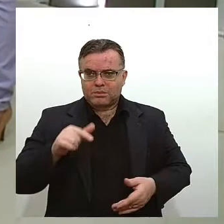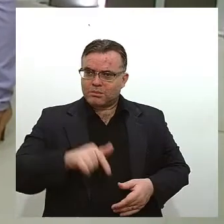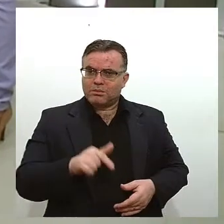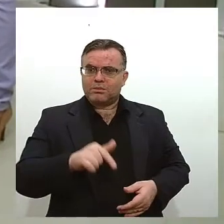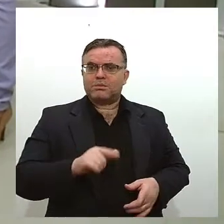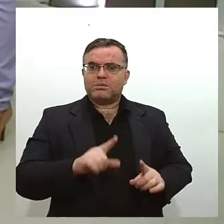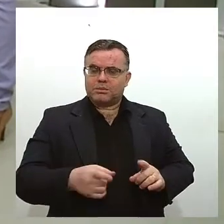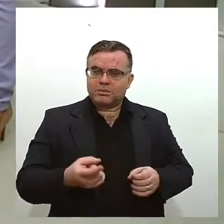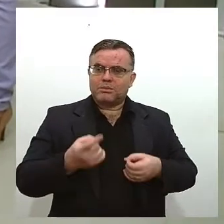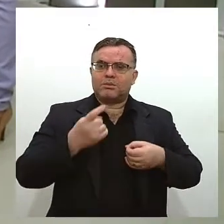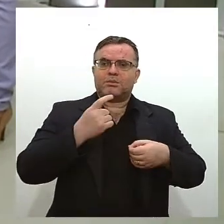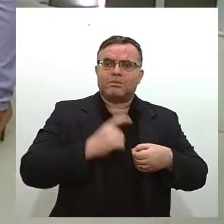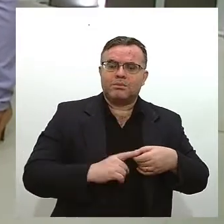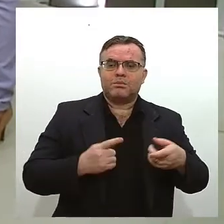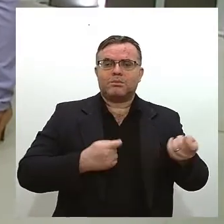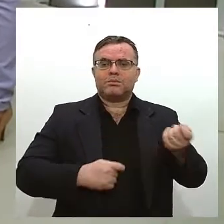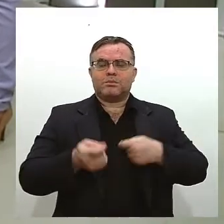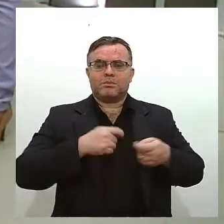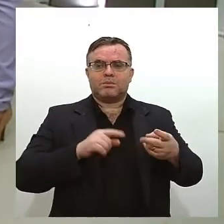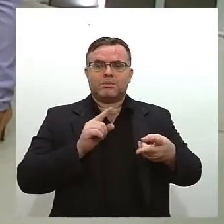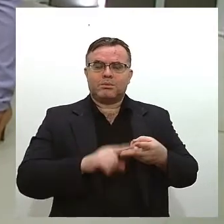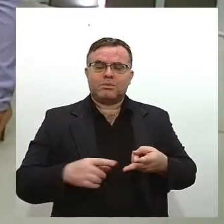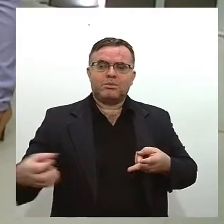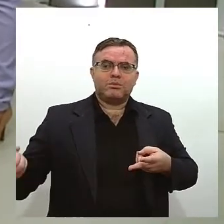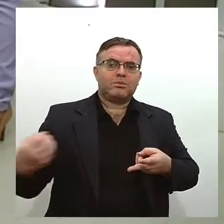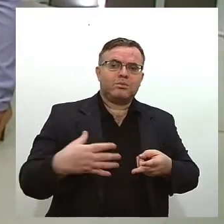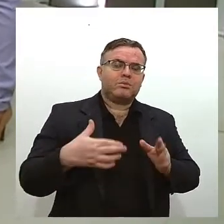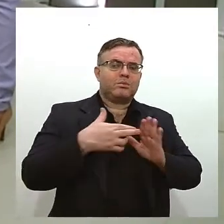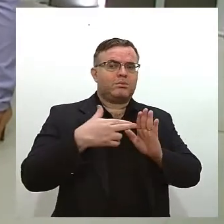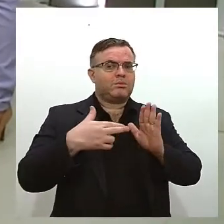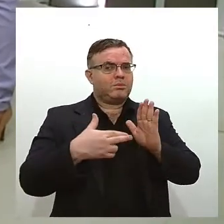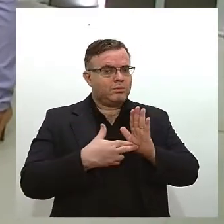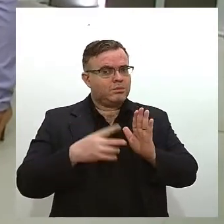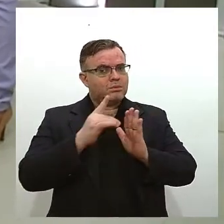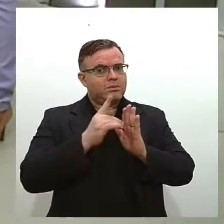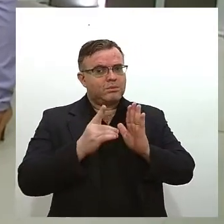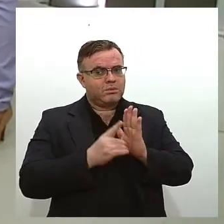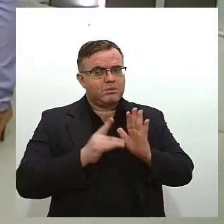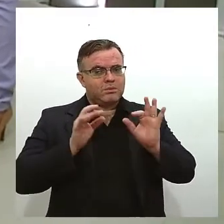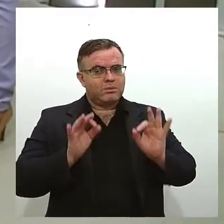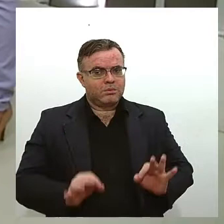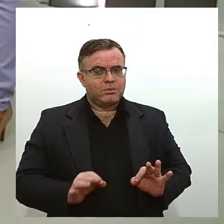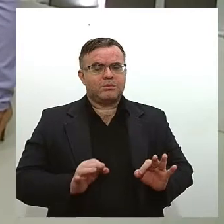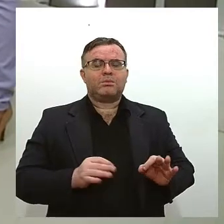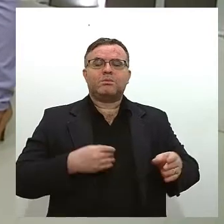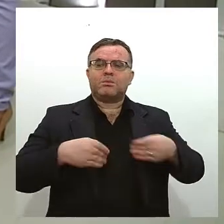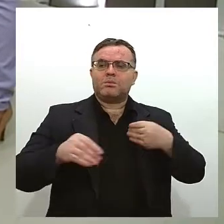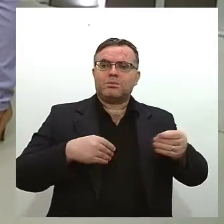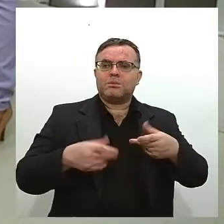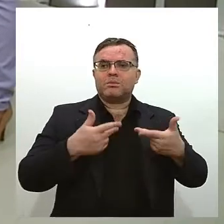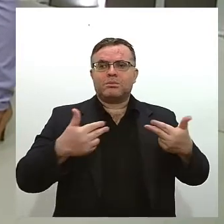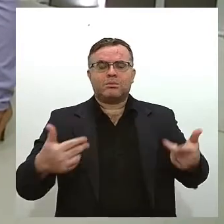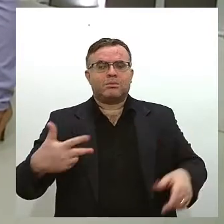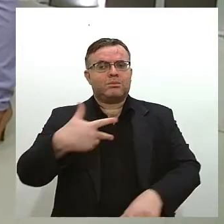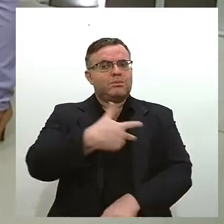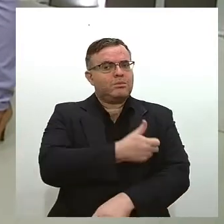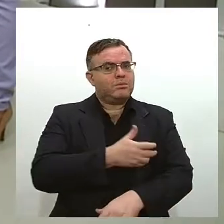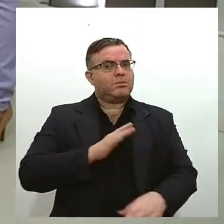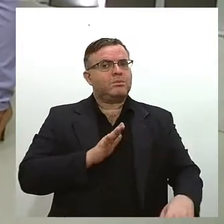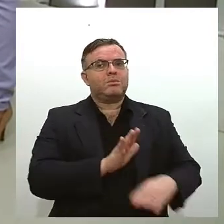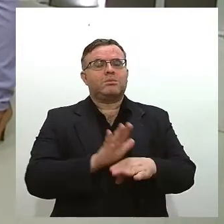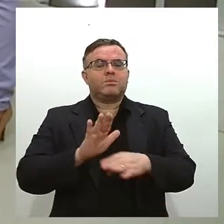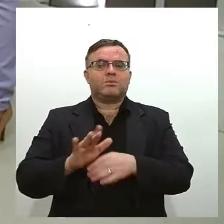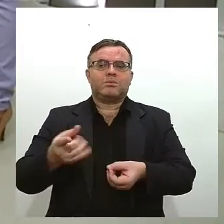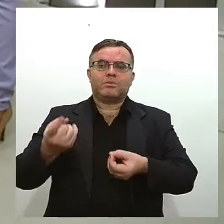retomada do comércio com essas novas medidas do governo do estado essa flexibilização a questão da vacinação isso contribui para uma